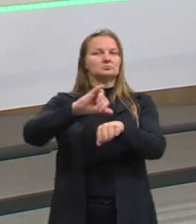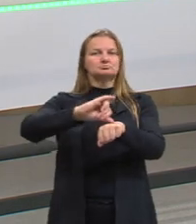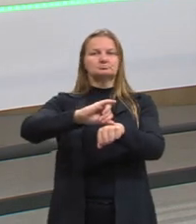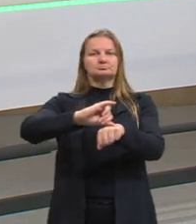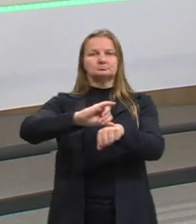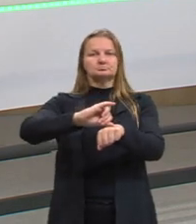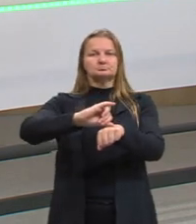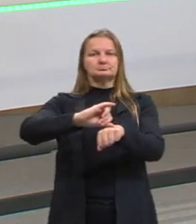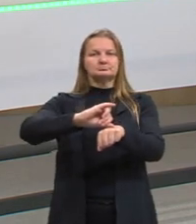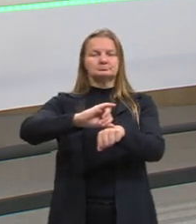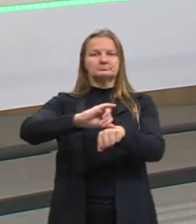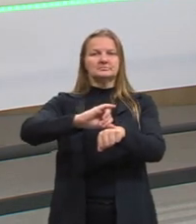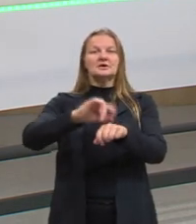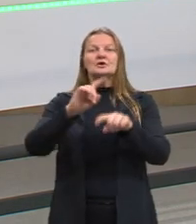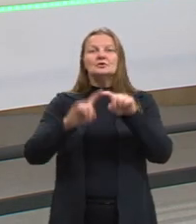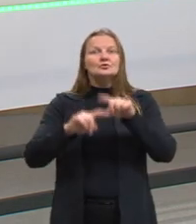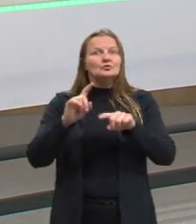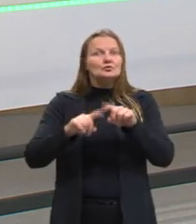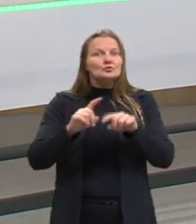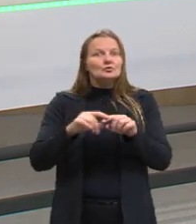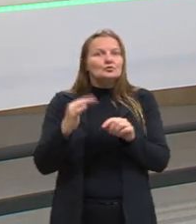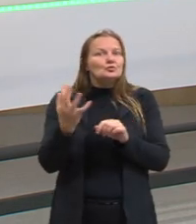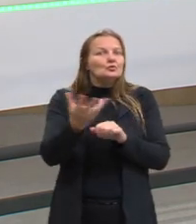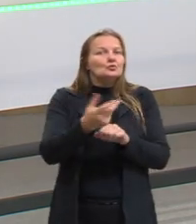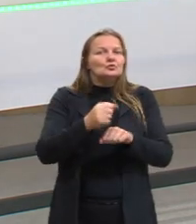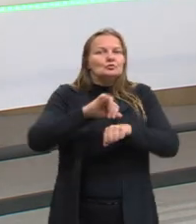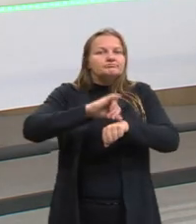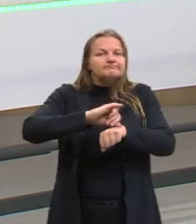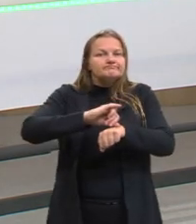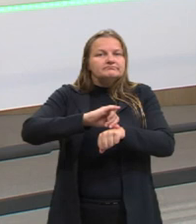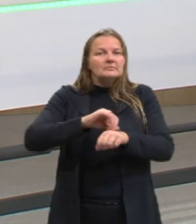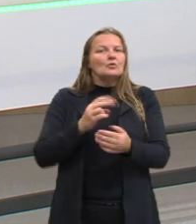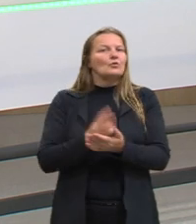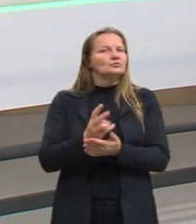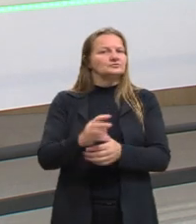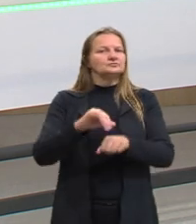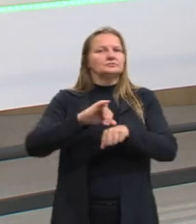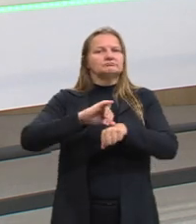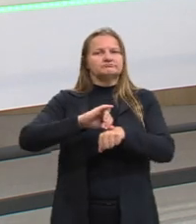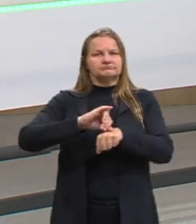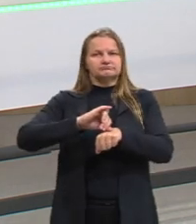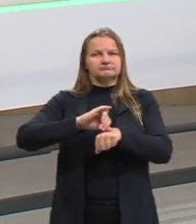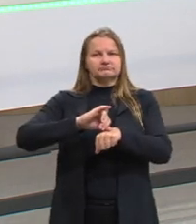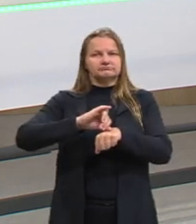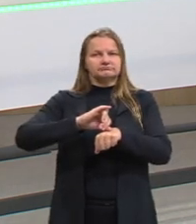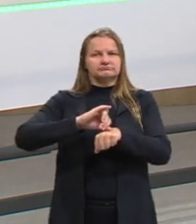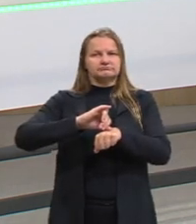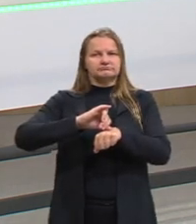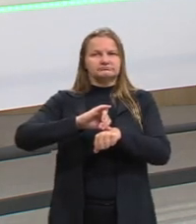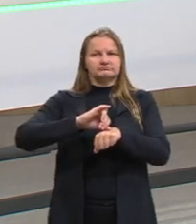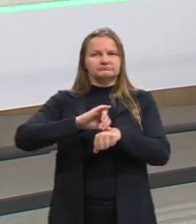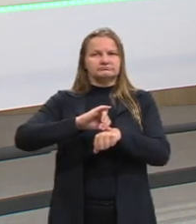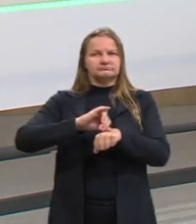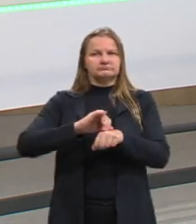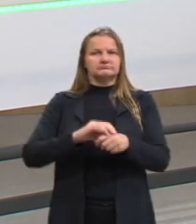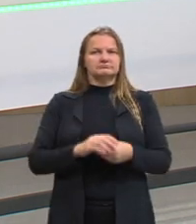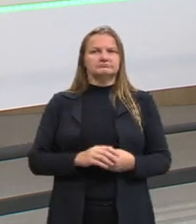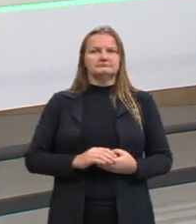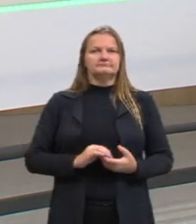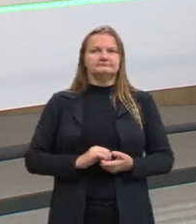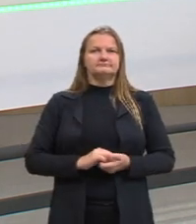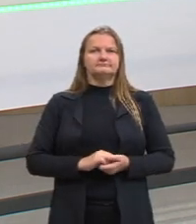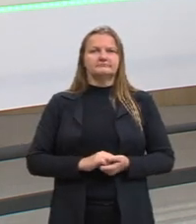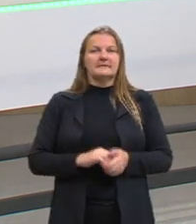Então, tudo que está em repouso vai tender a permanecer em repouso. Essa é uma das,